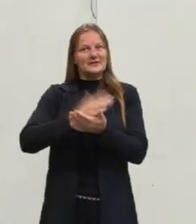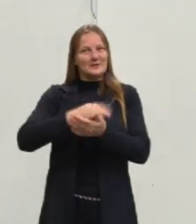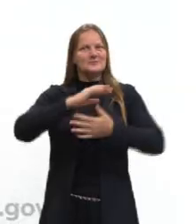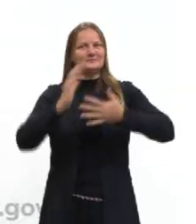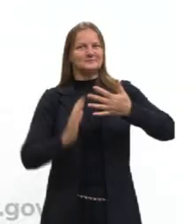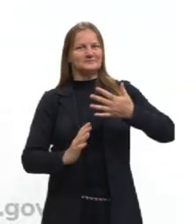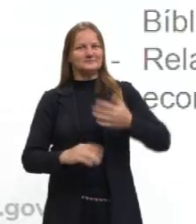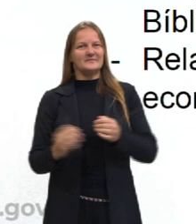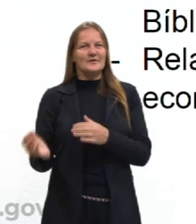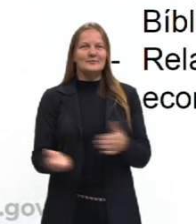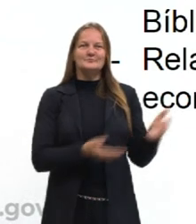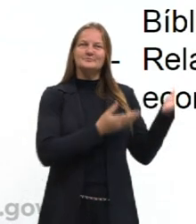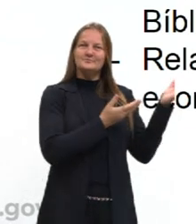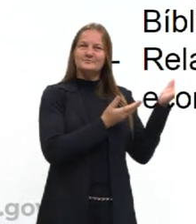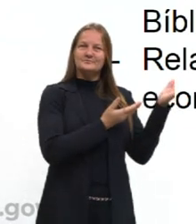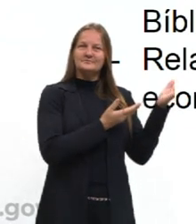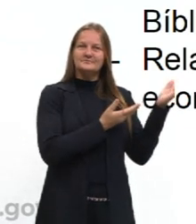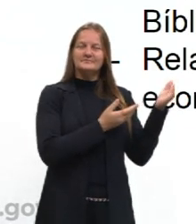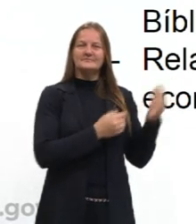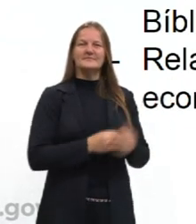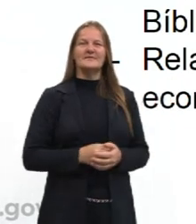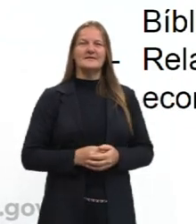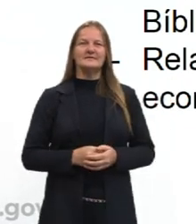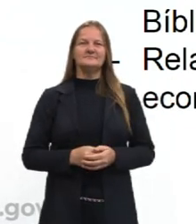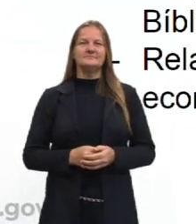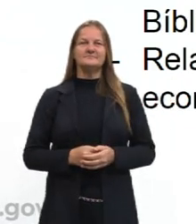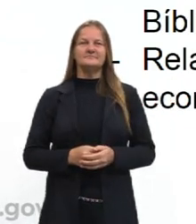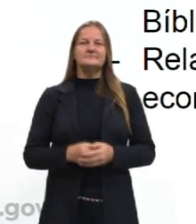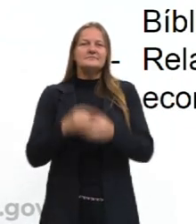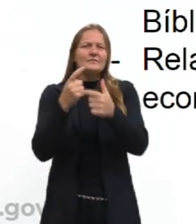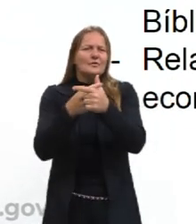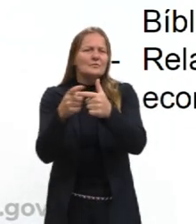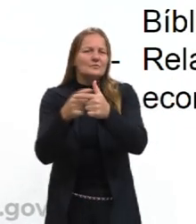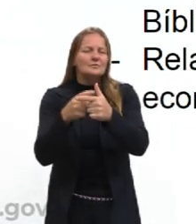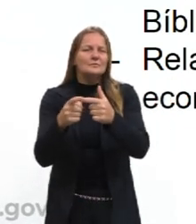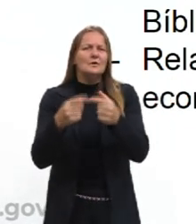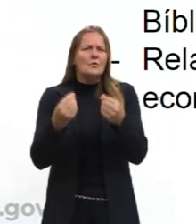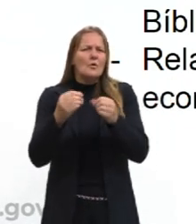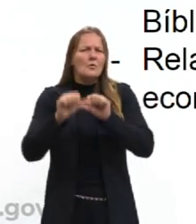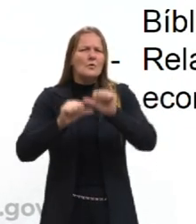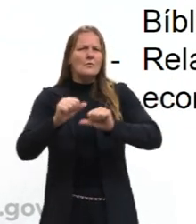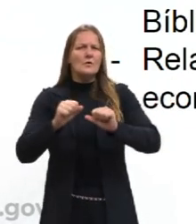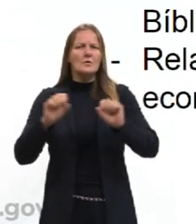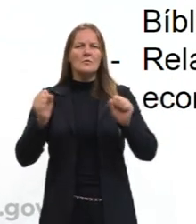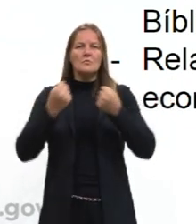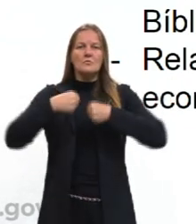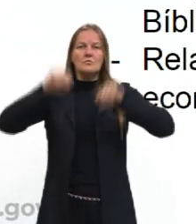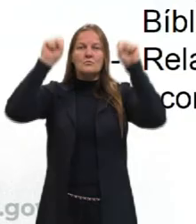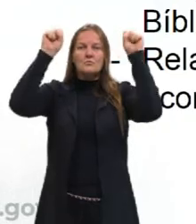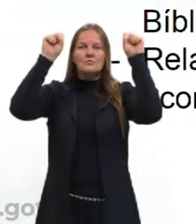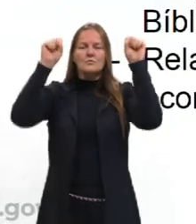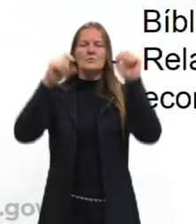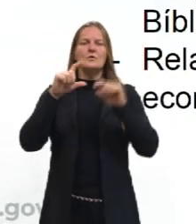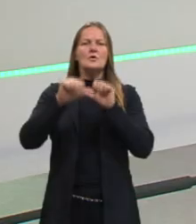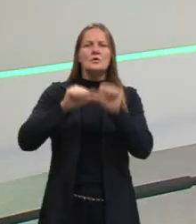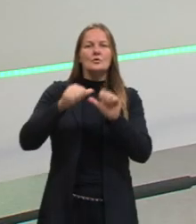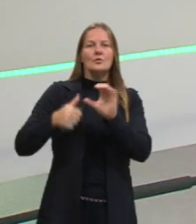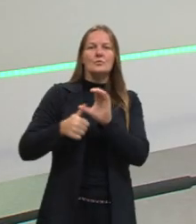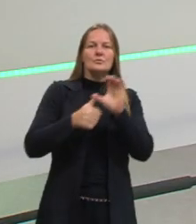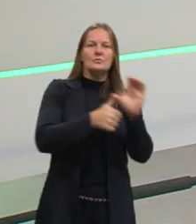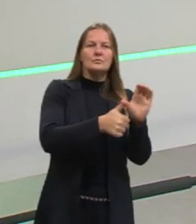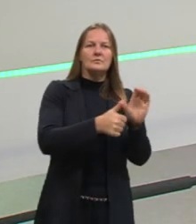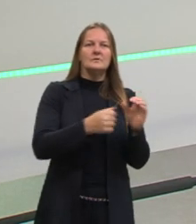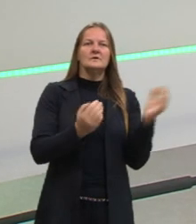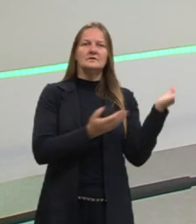então. Então, a nossa situação, o problema é como a Reforma Protestante mudou o cristianismo. Nesse slide aqui eu